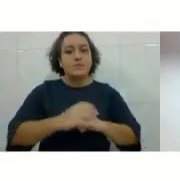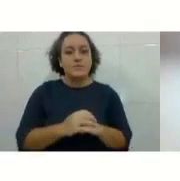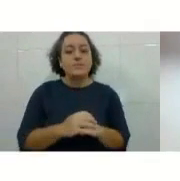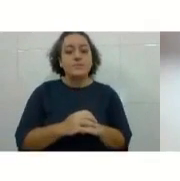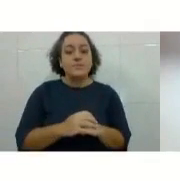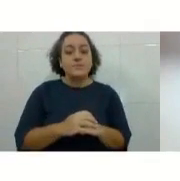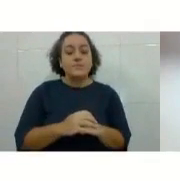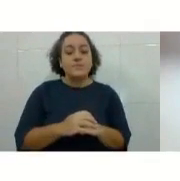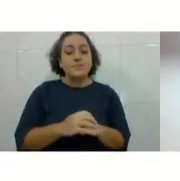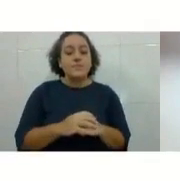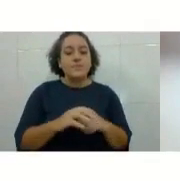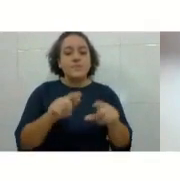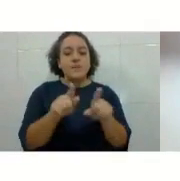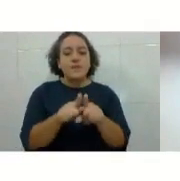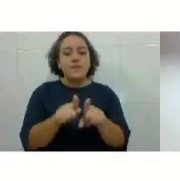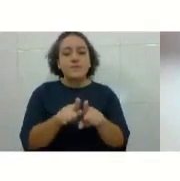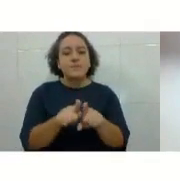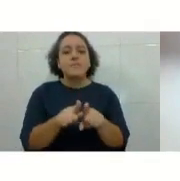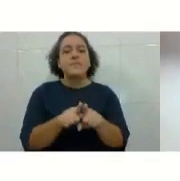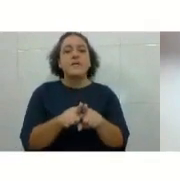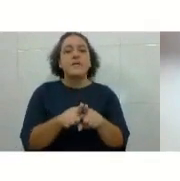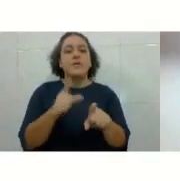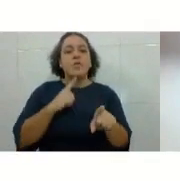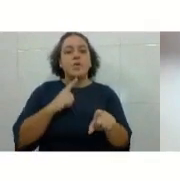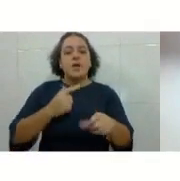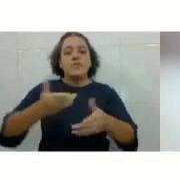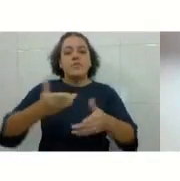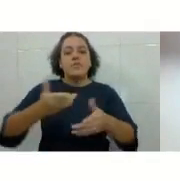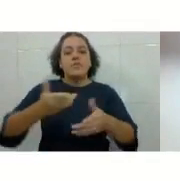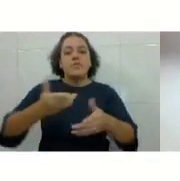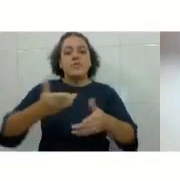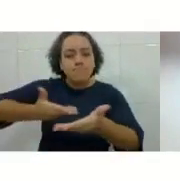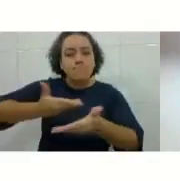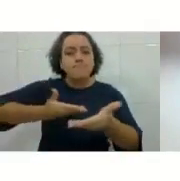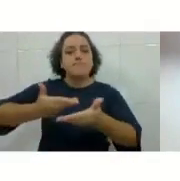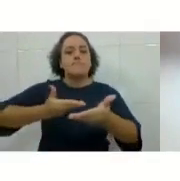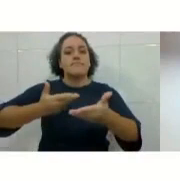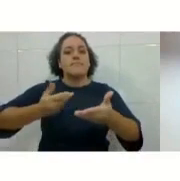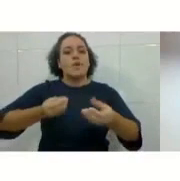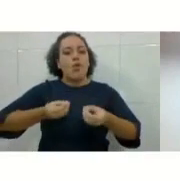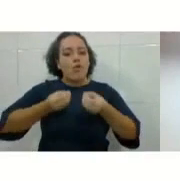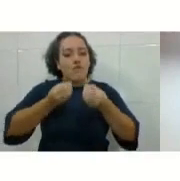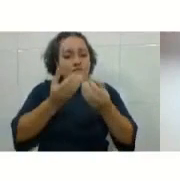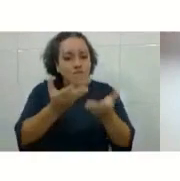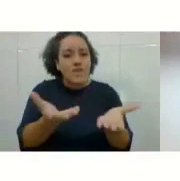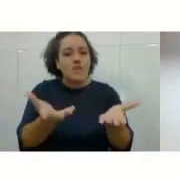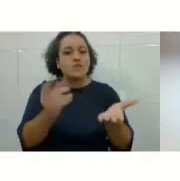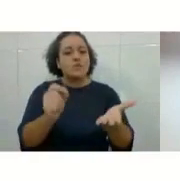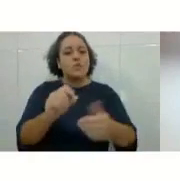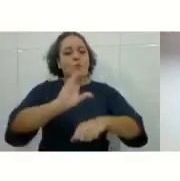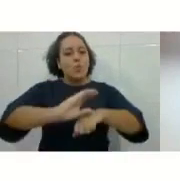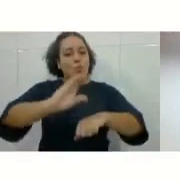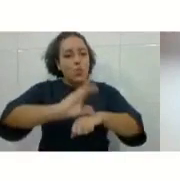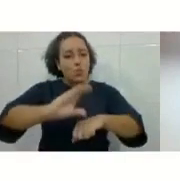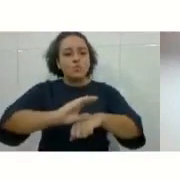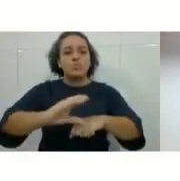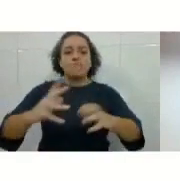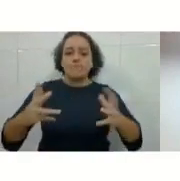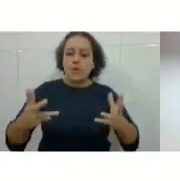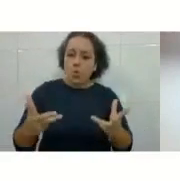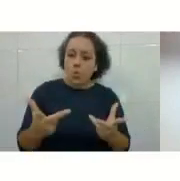trocar com vocês, em oferecer para vocês um curso de qualidade,